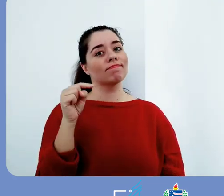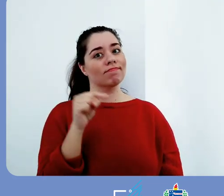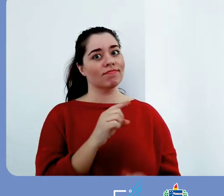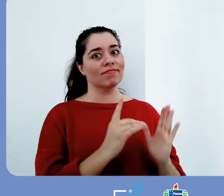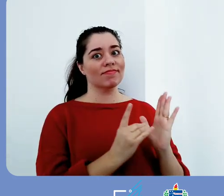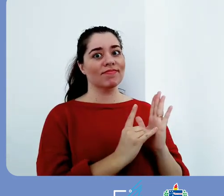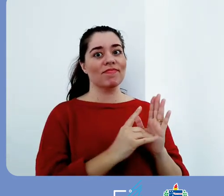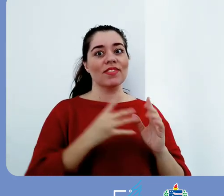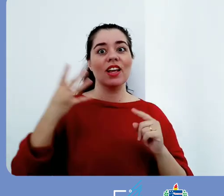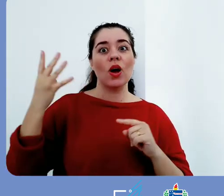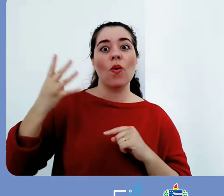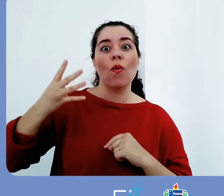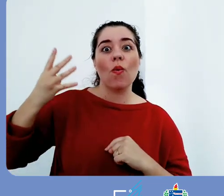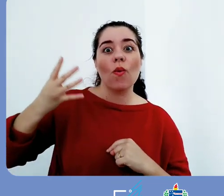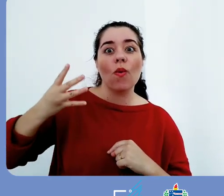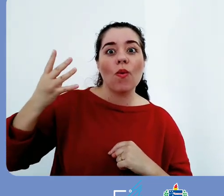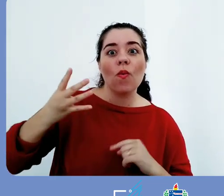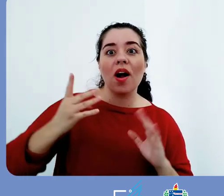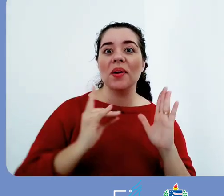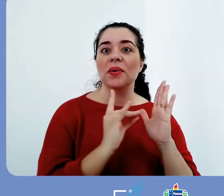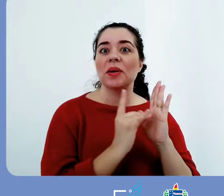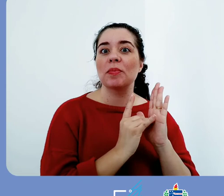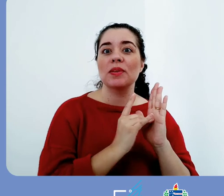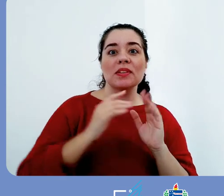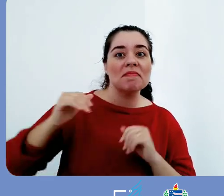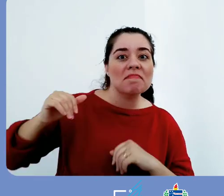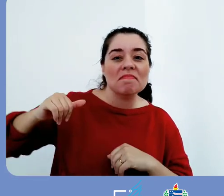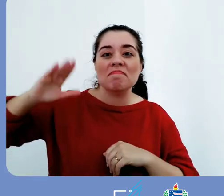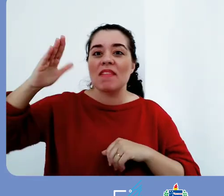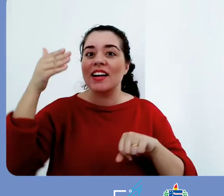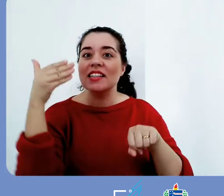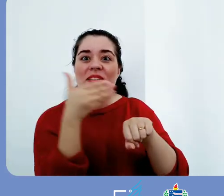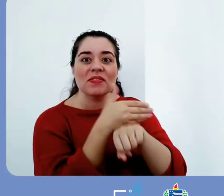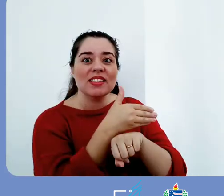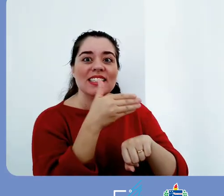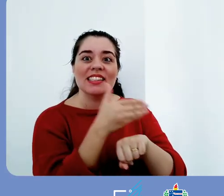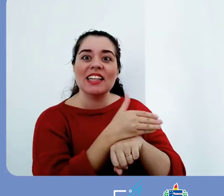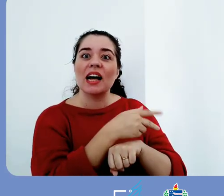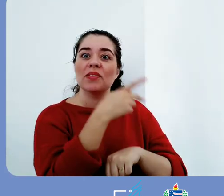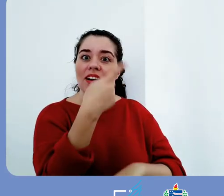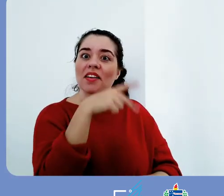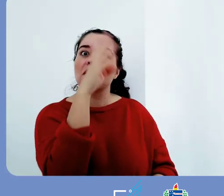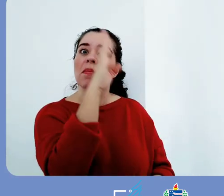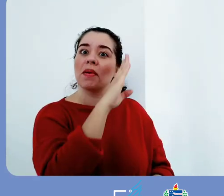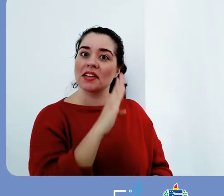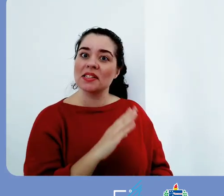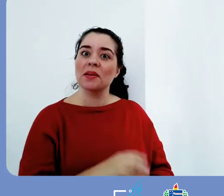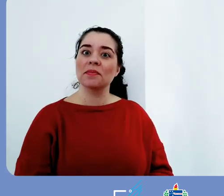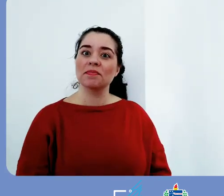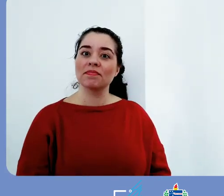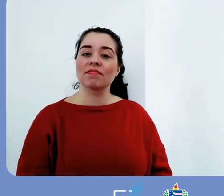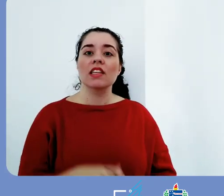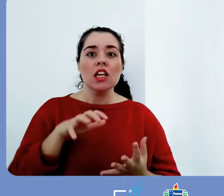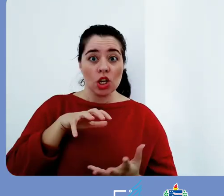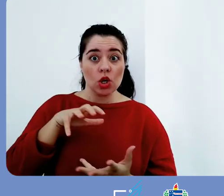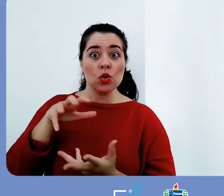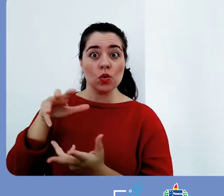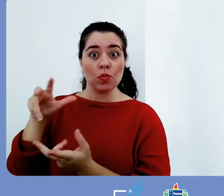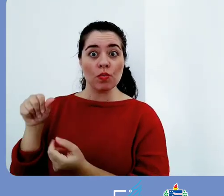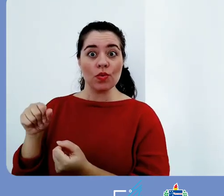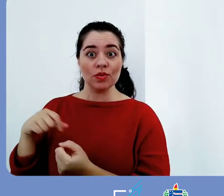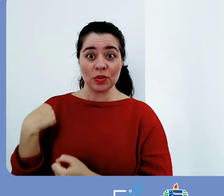visitado do mundo, segundo o Ranking Web of Repositories, que é um ranking internacional dos